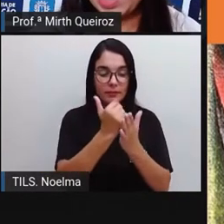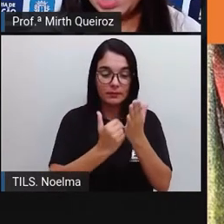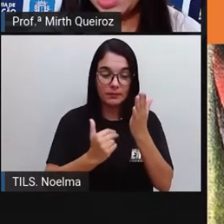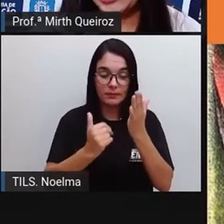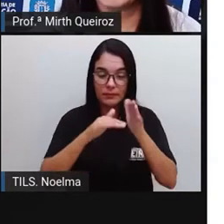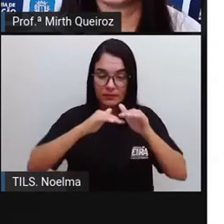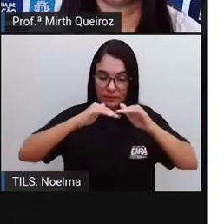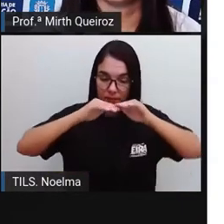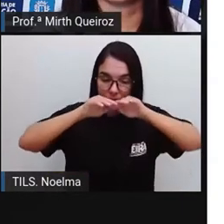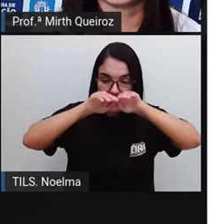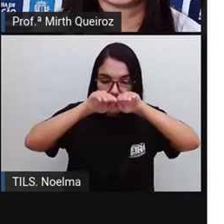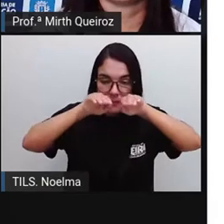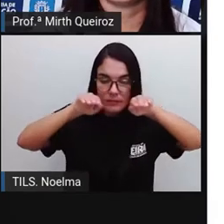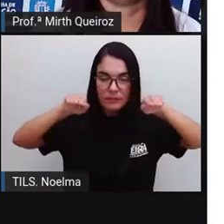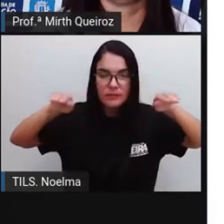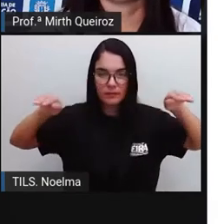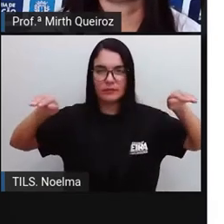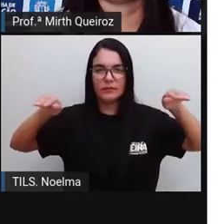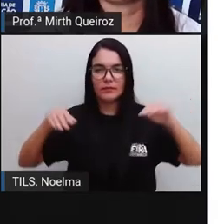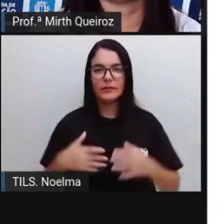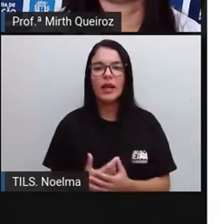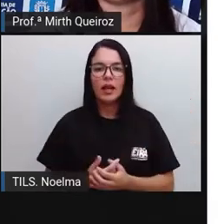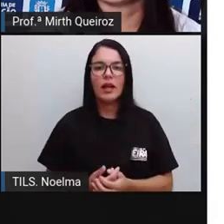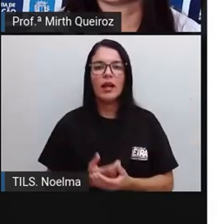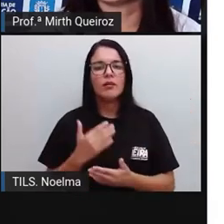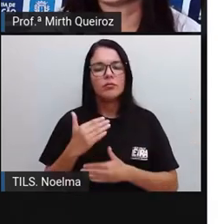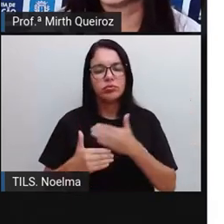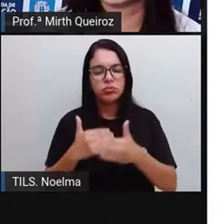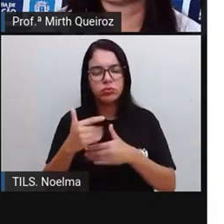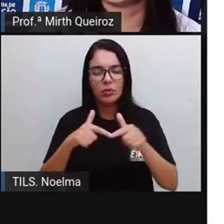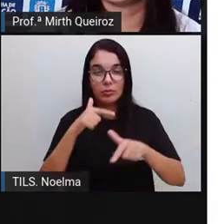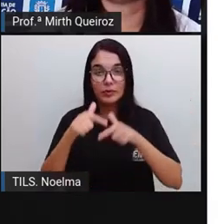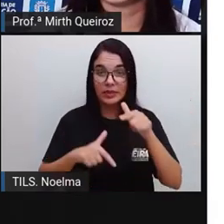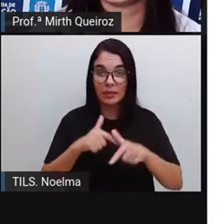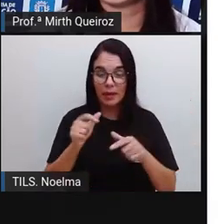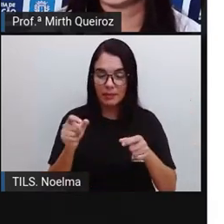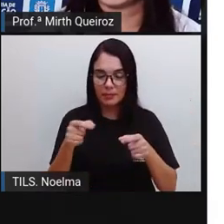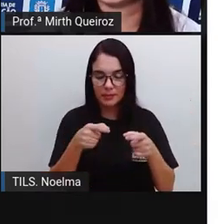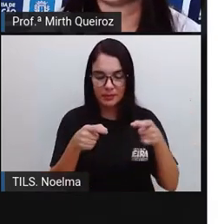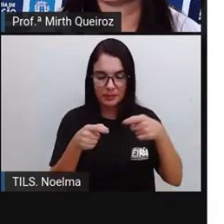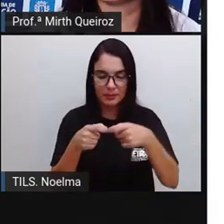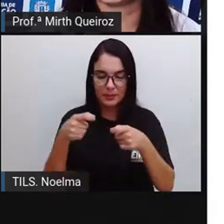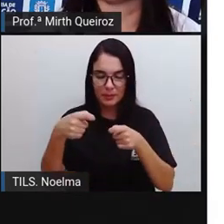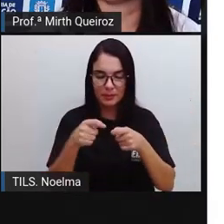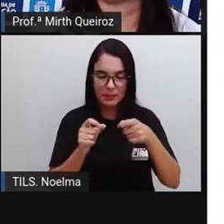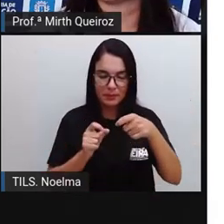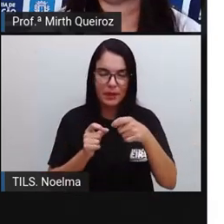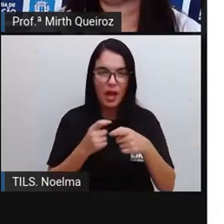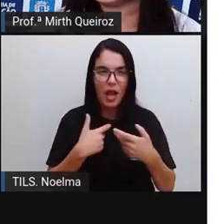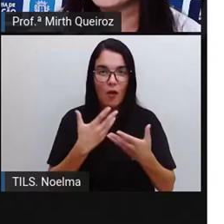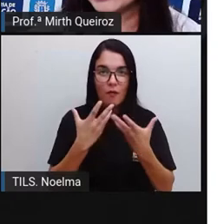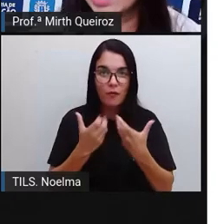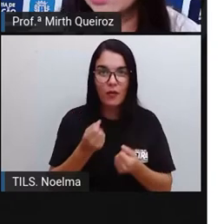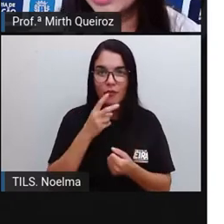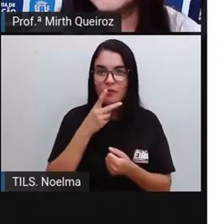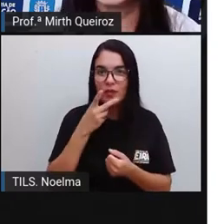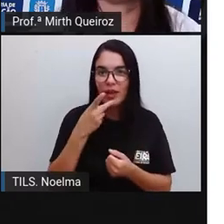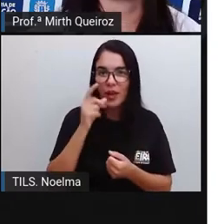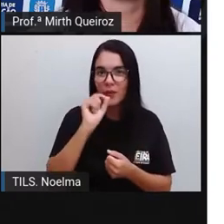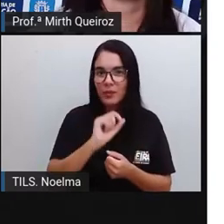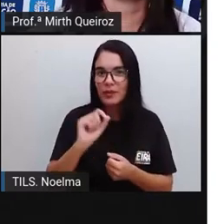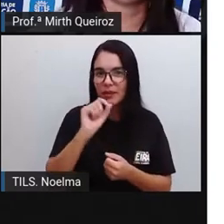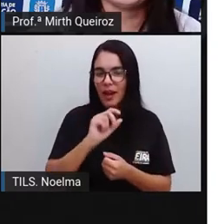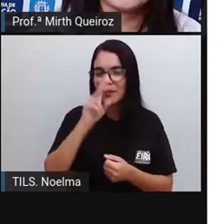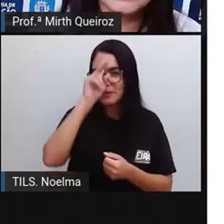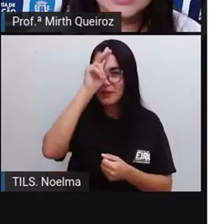através do mosaico. Dando sequência ao trabalho com o mosaico, vou contar para vocês uma história sobre um rei muito estranho que